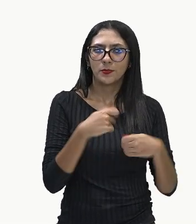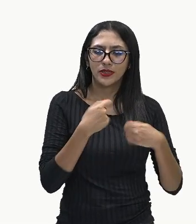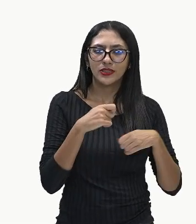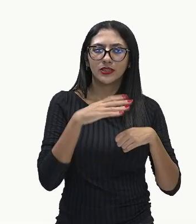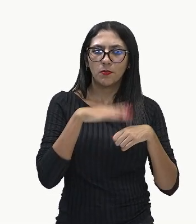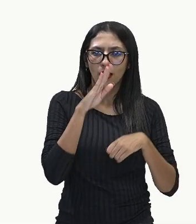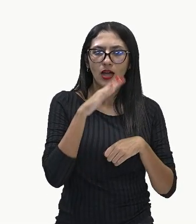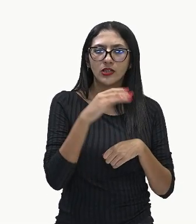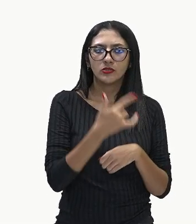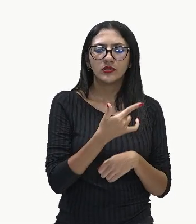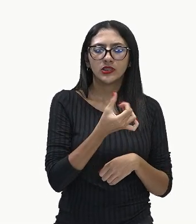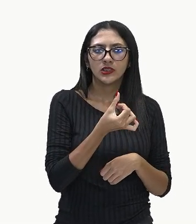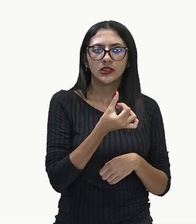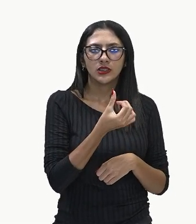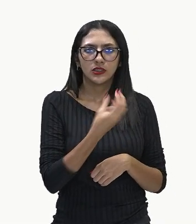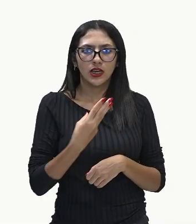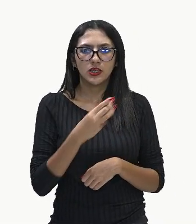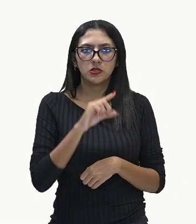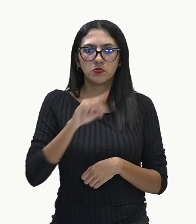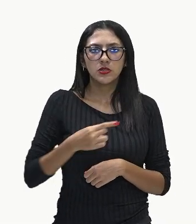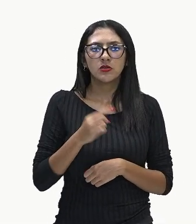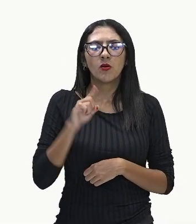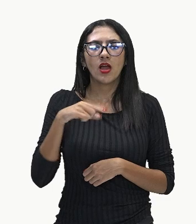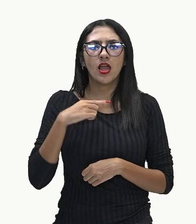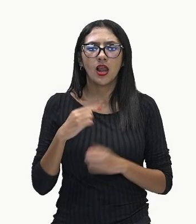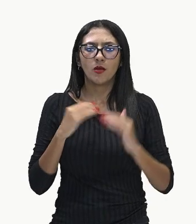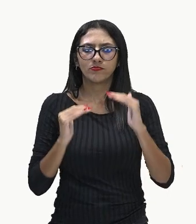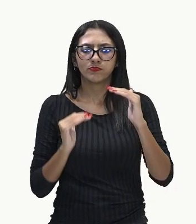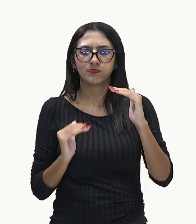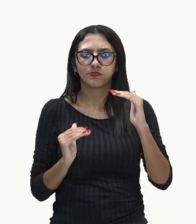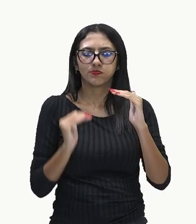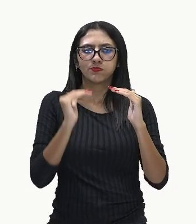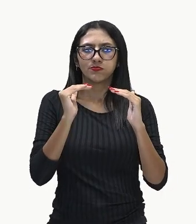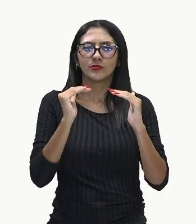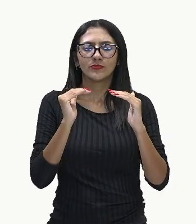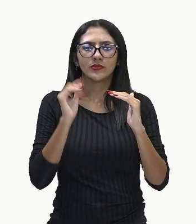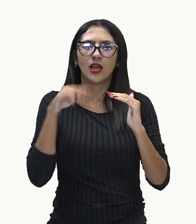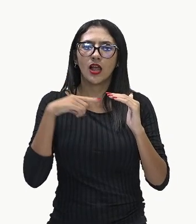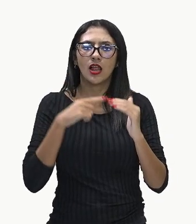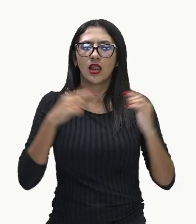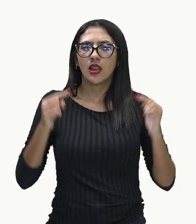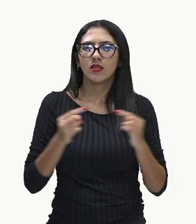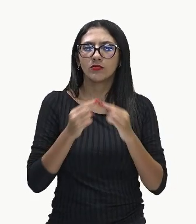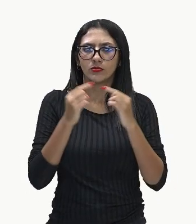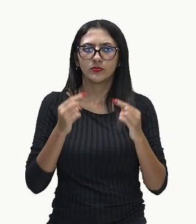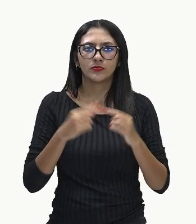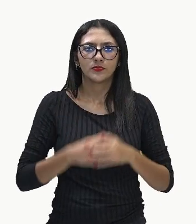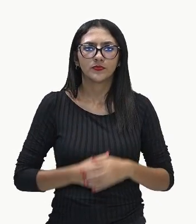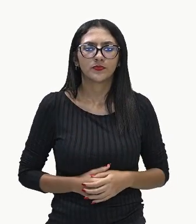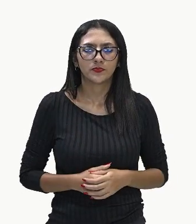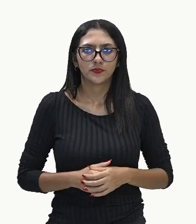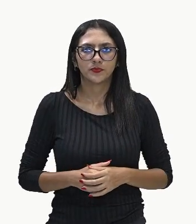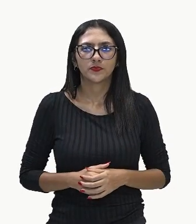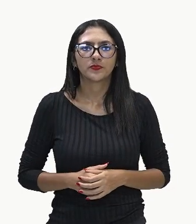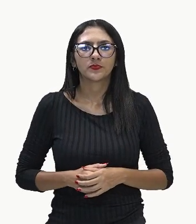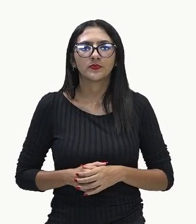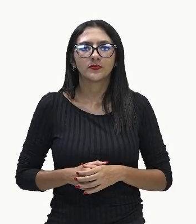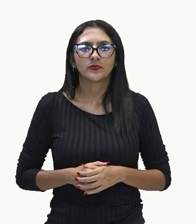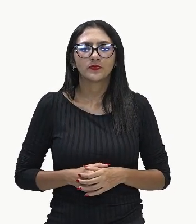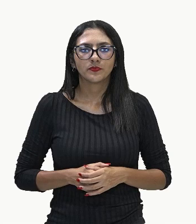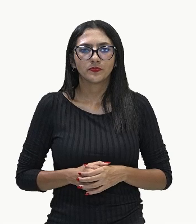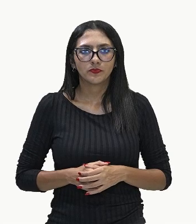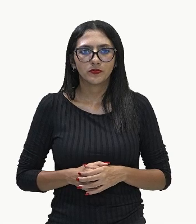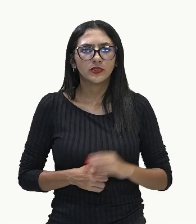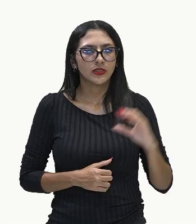mais, ela vai se igualar à primeira colocada, que é a Chevrolet. E aqui, a terceira,